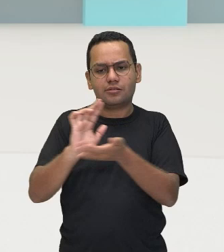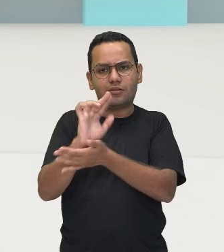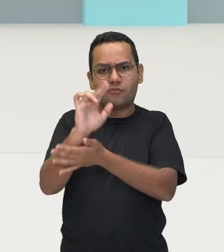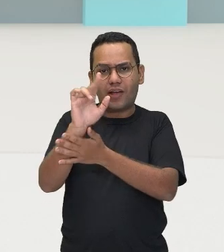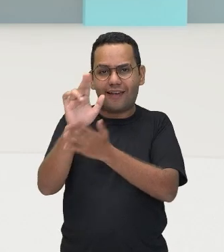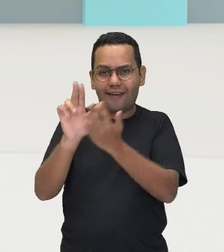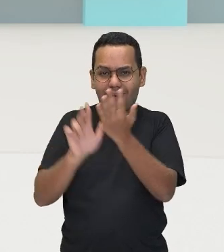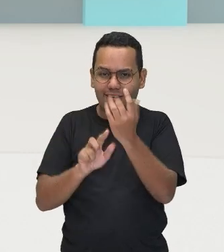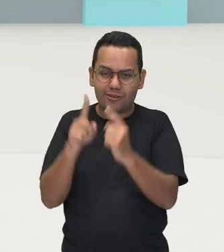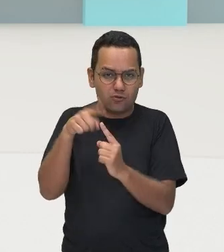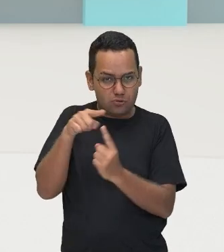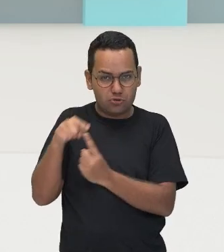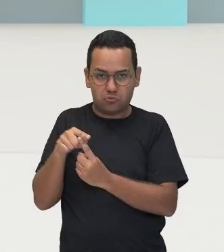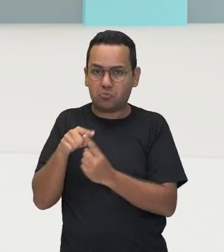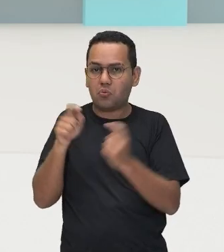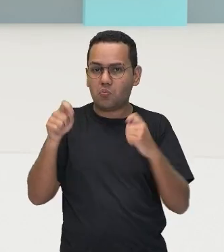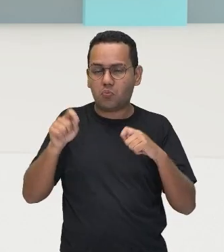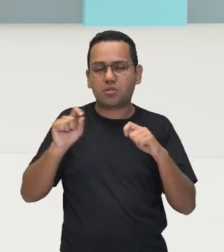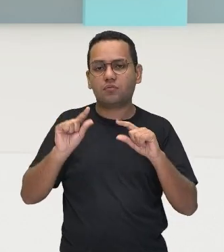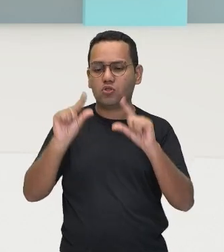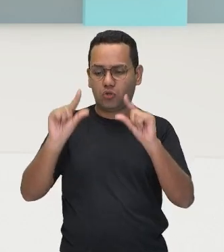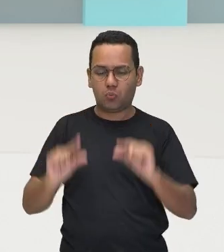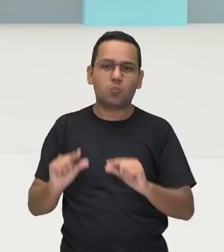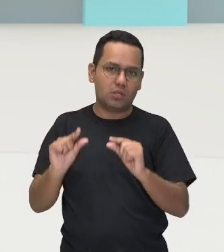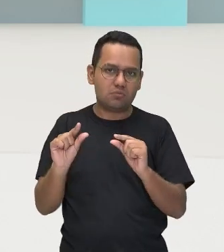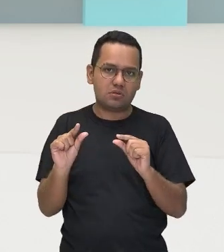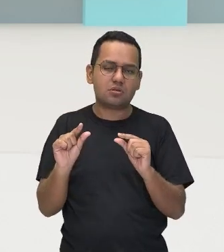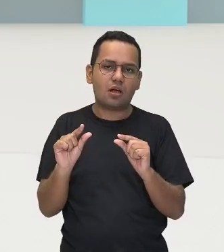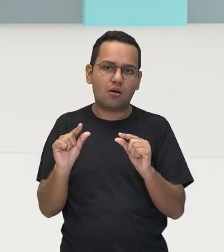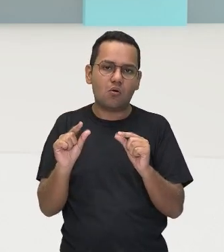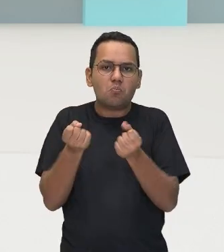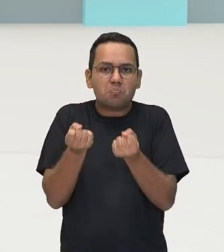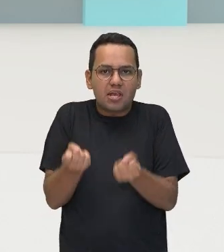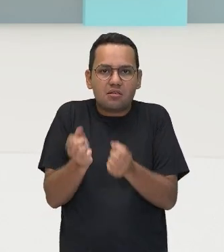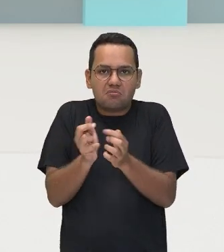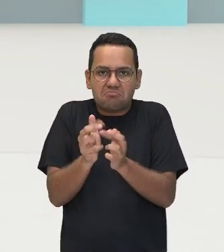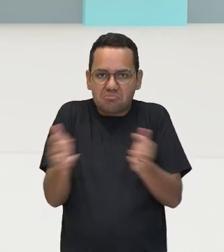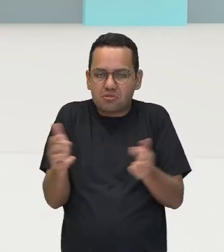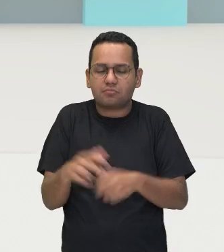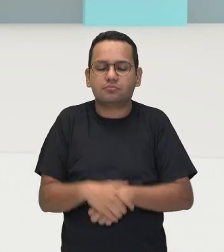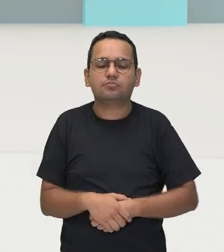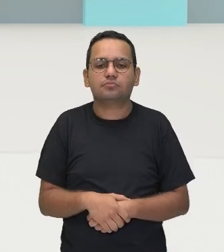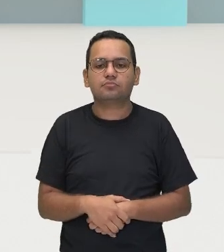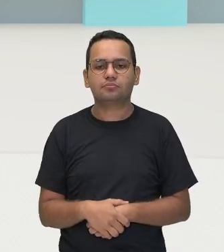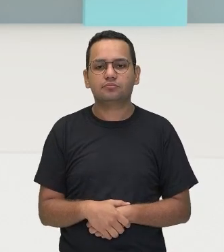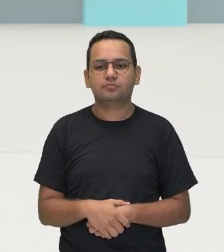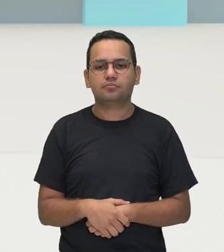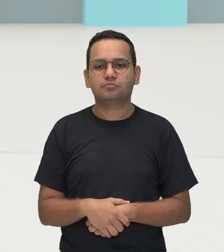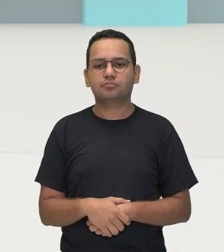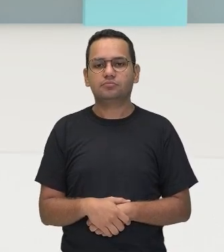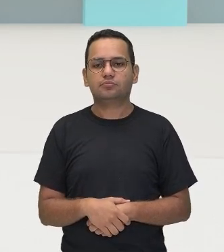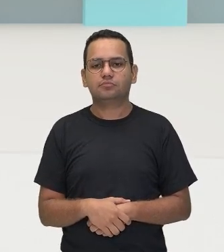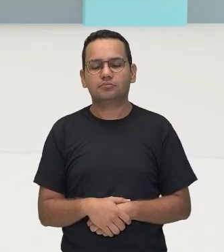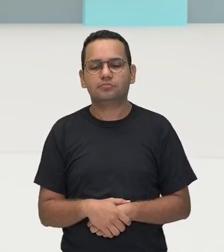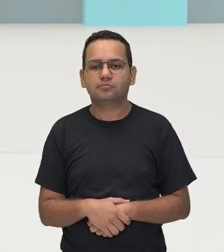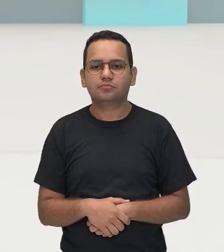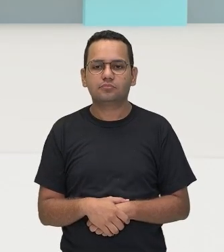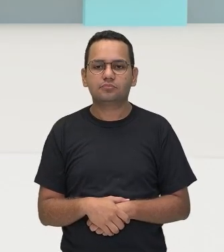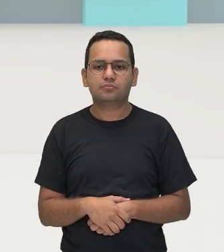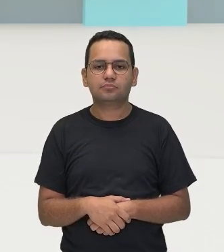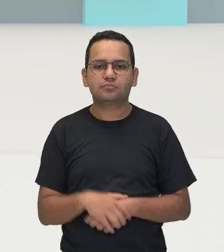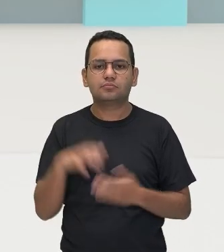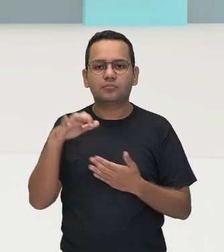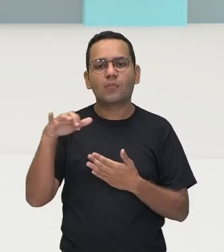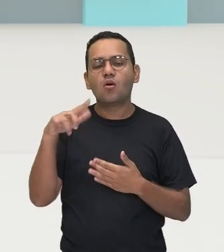aí que ajudam a diminuir esse impacto, diminuindo o que? As lesões, né? Tá bom? Nós também temos aí, ó,